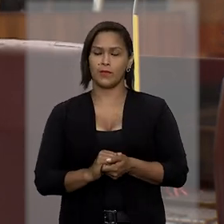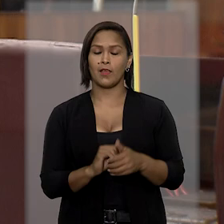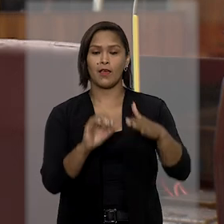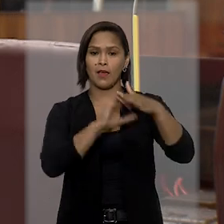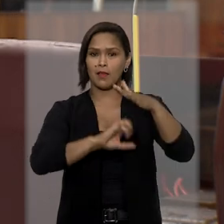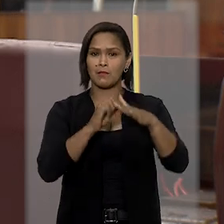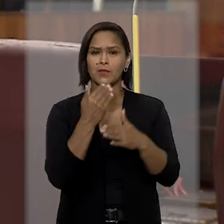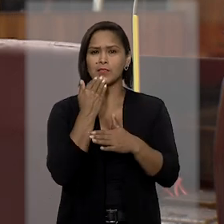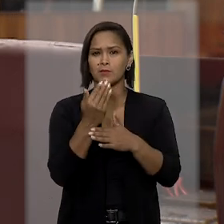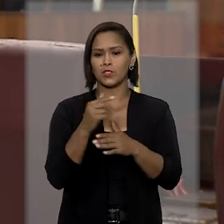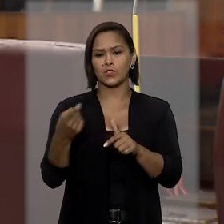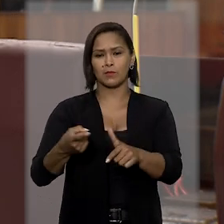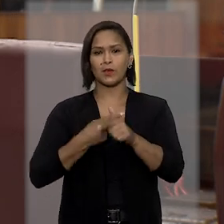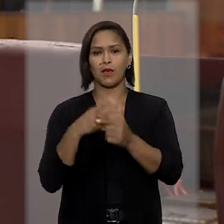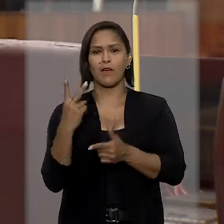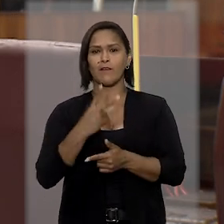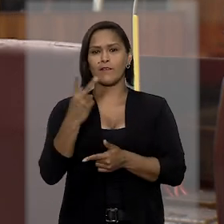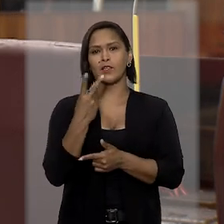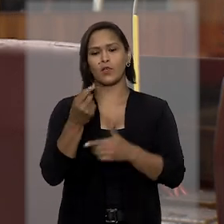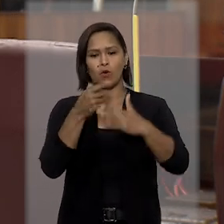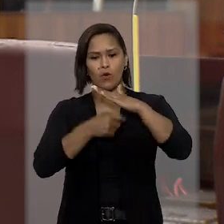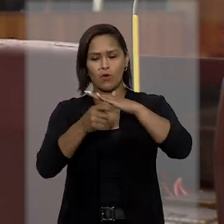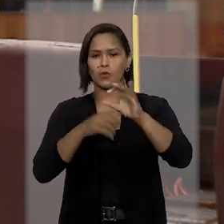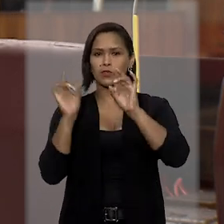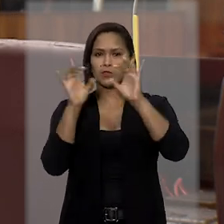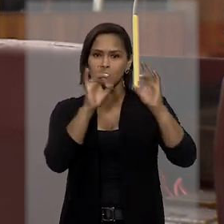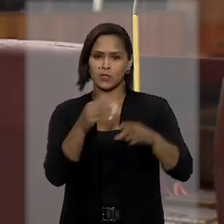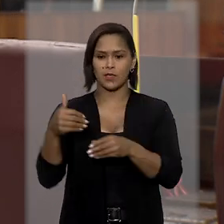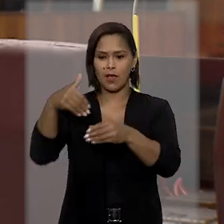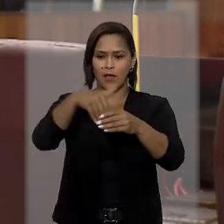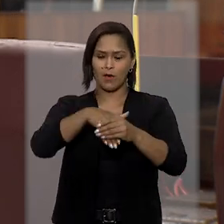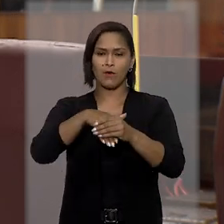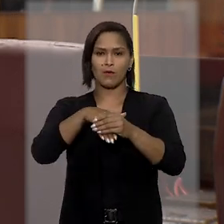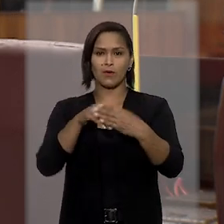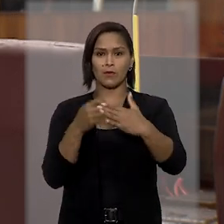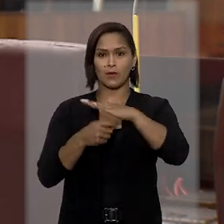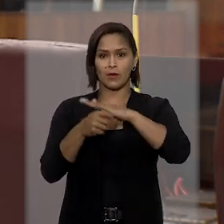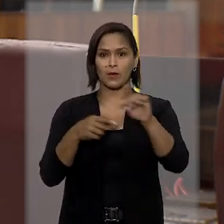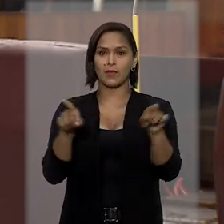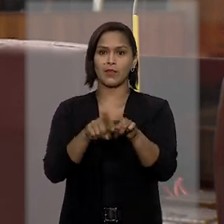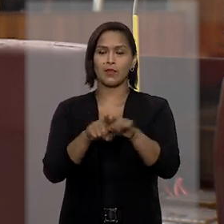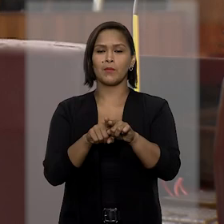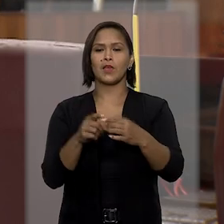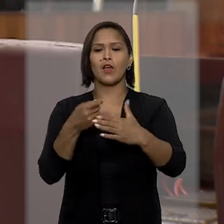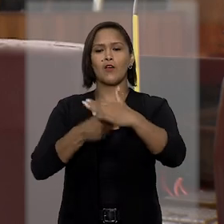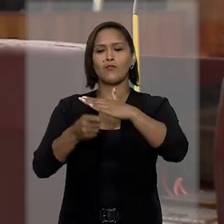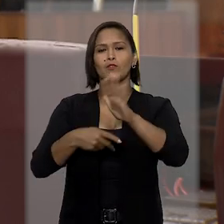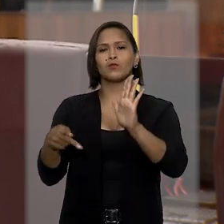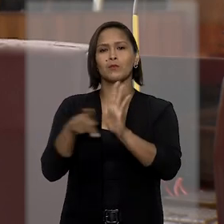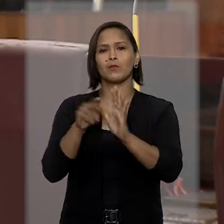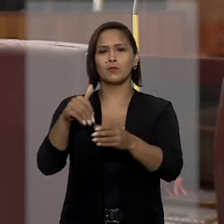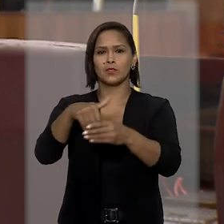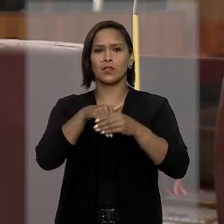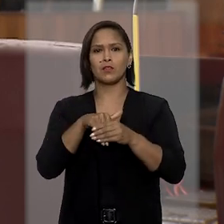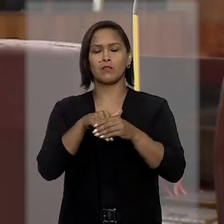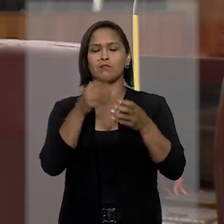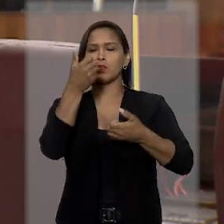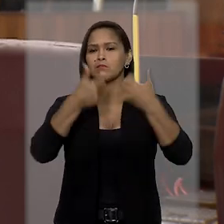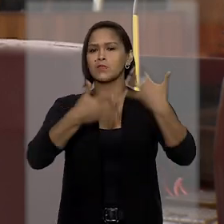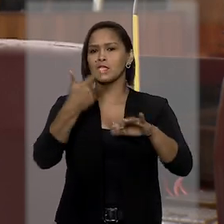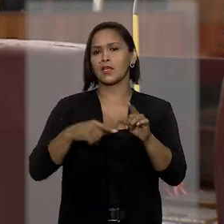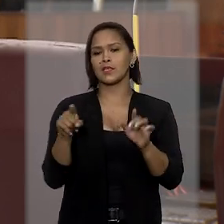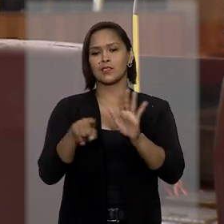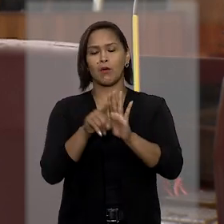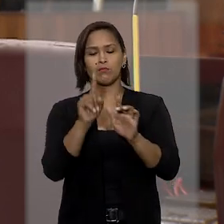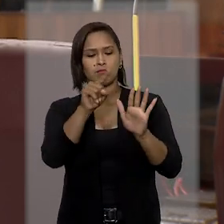A empresa requereu, então, a penhora de valores do Fundo Especial de Financiamento de Campanha, também chamado de fundo eleitoral, sob o argumento